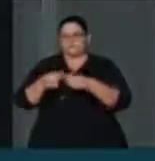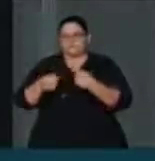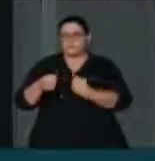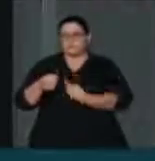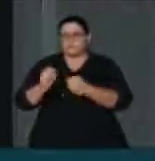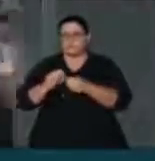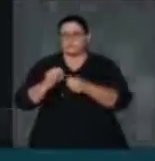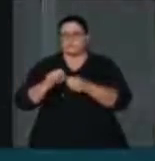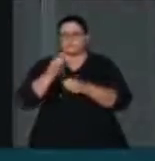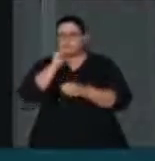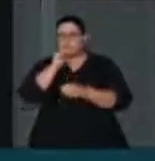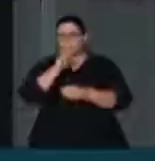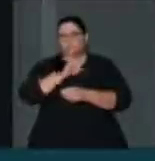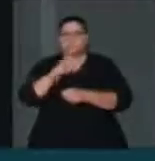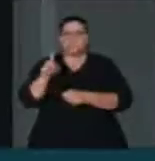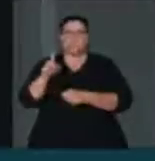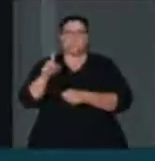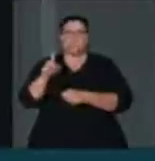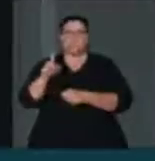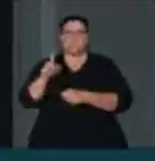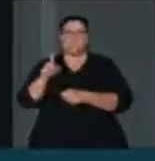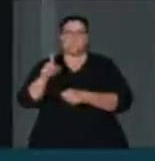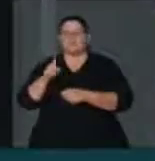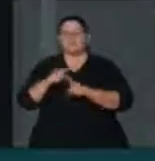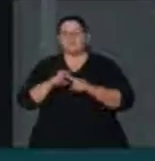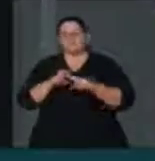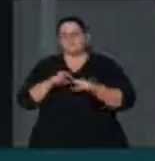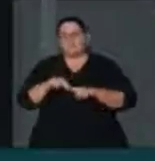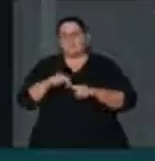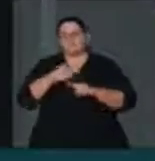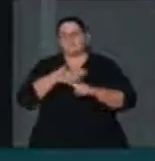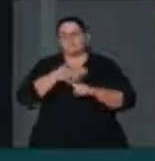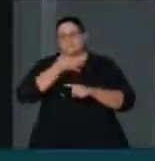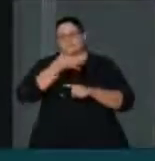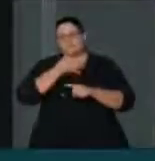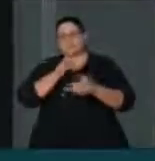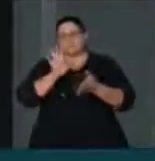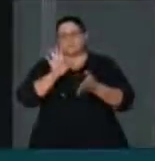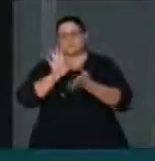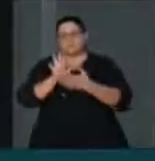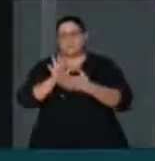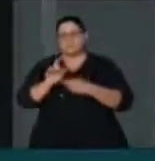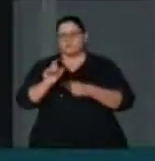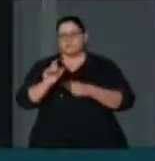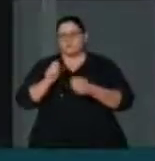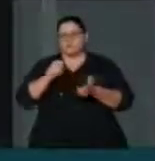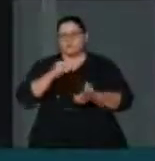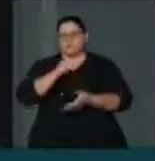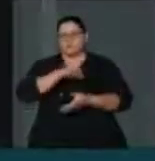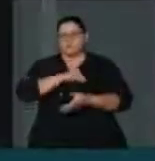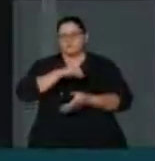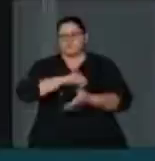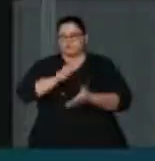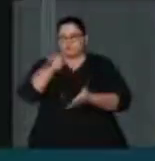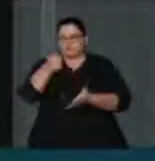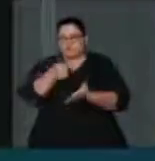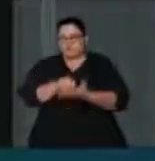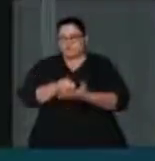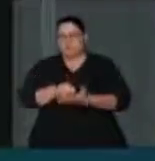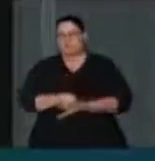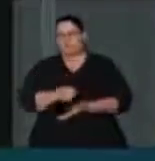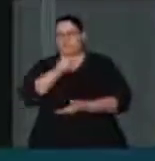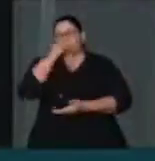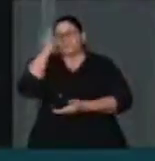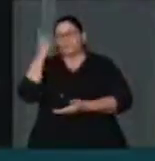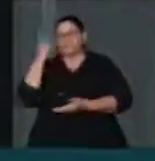e sim no campo. Então, por isso, eu queria deixar aqui essa proposta de remunerar quem verdadeiramente